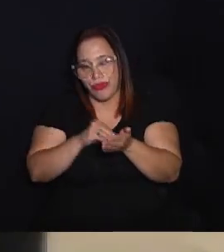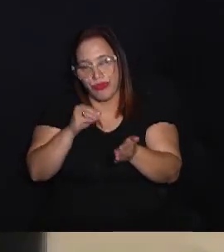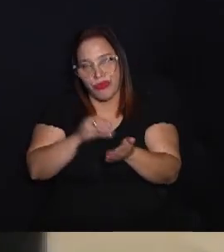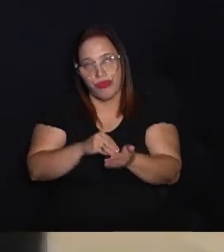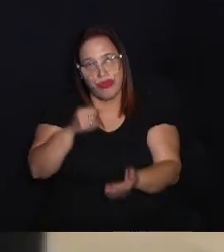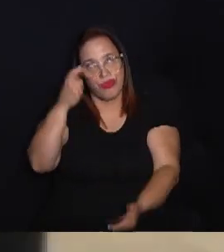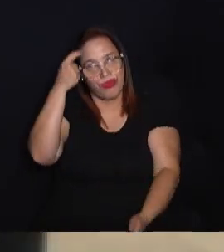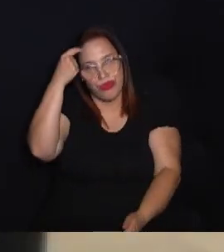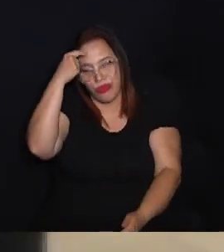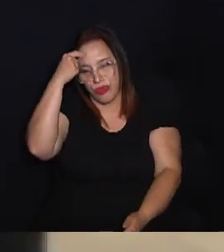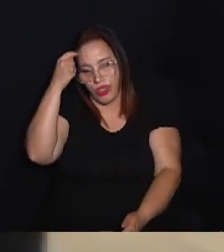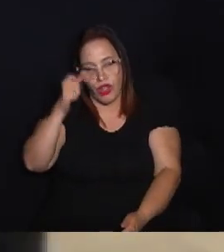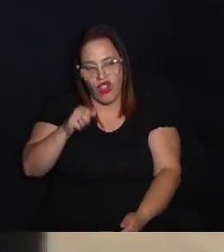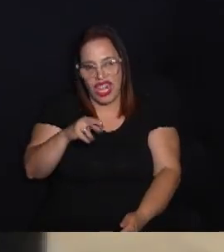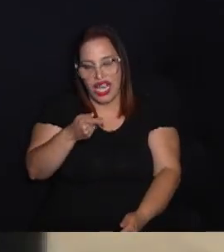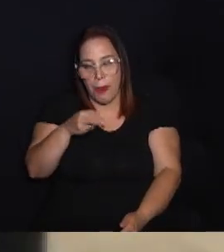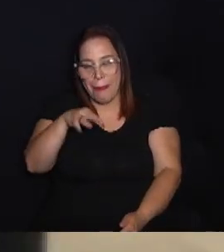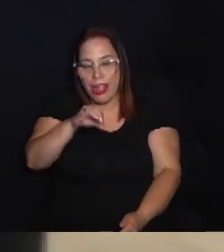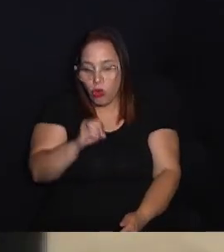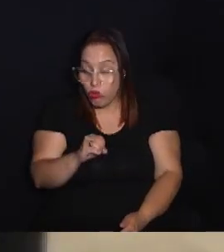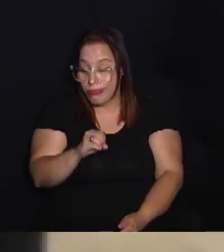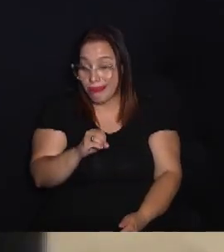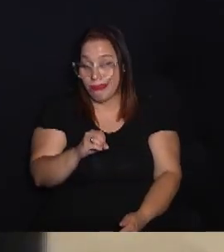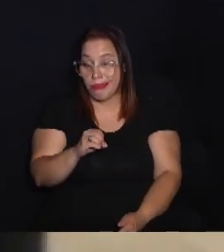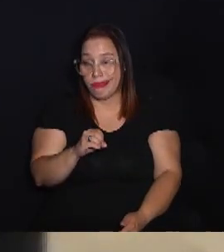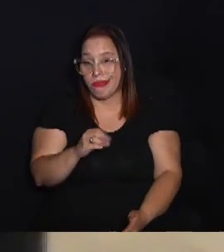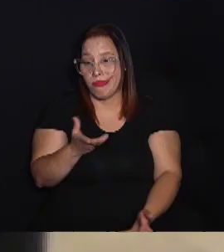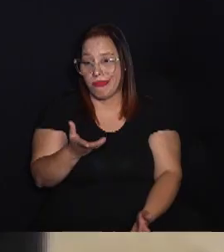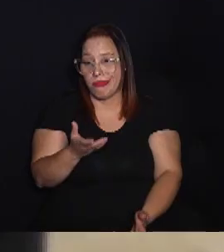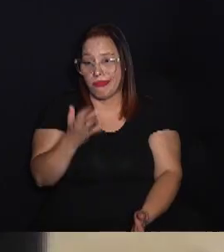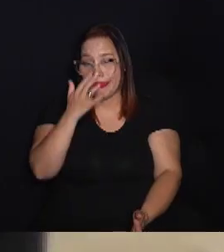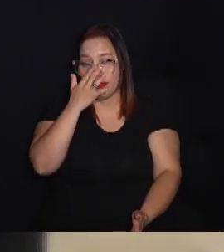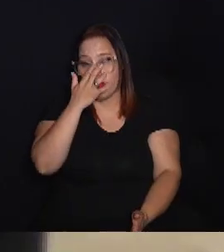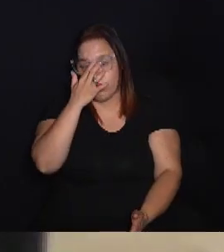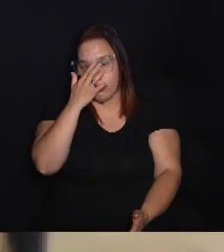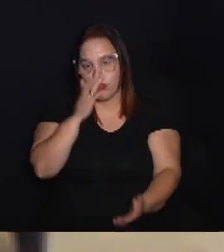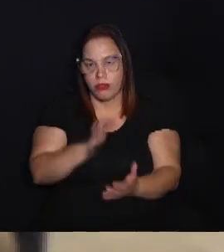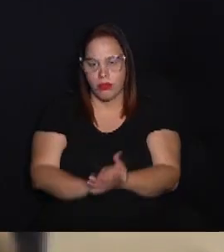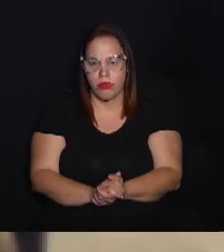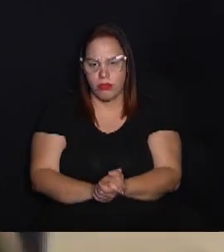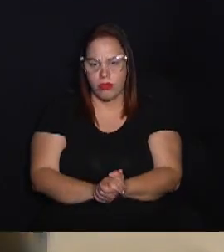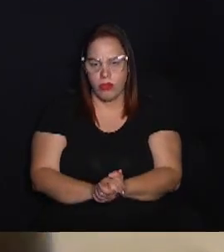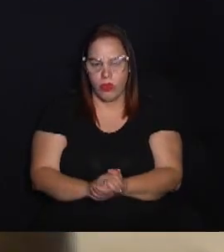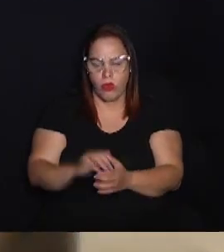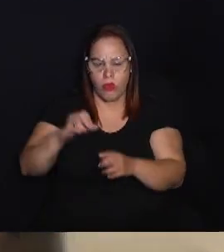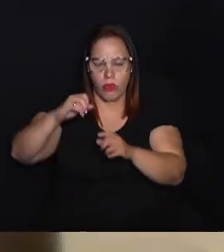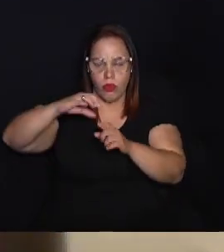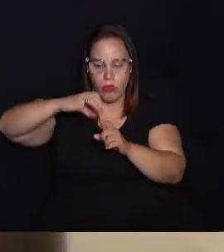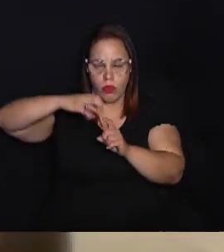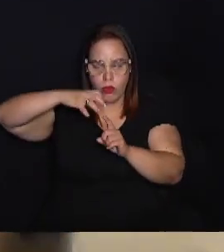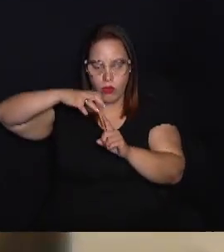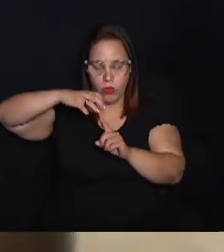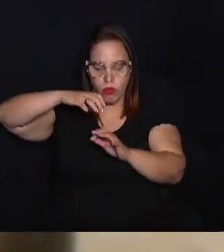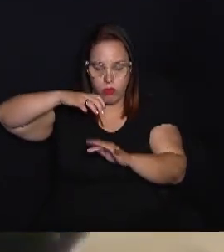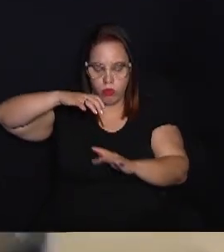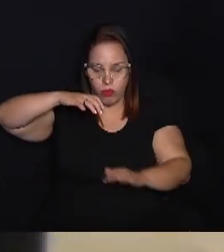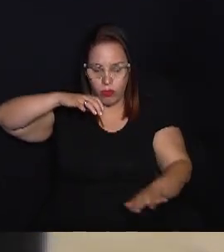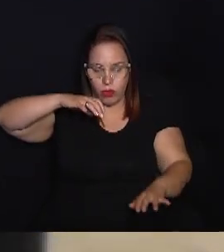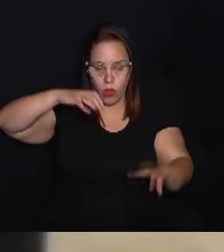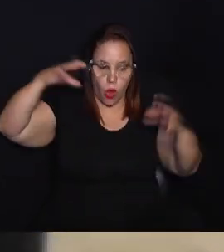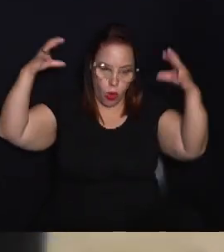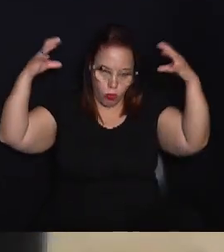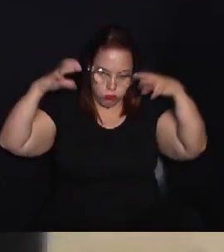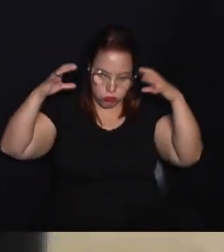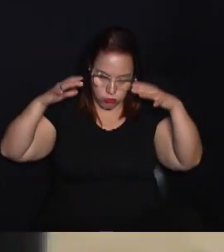conscientização ou por vazamentos também internos, sejam vazamentos na parte de torneira, ducha, chuveiro,